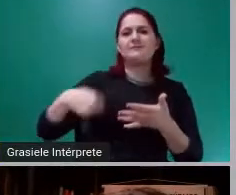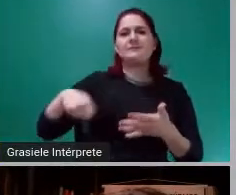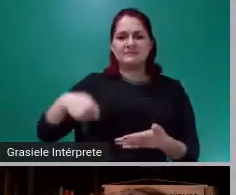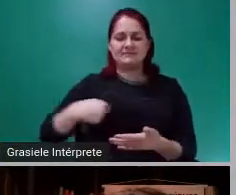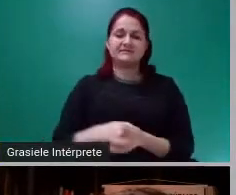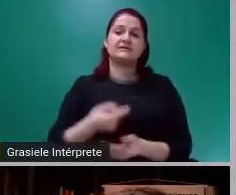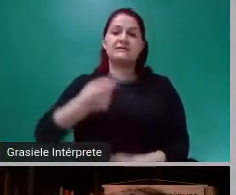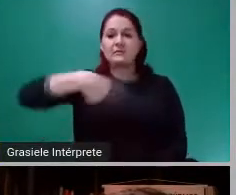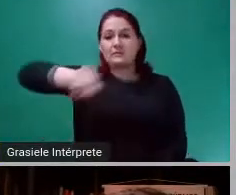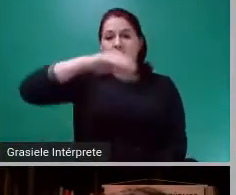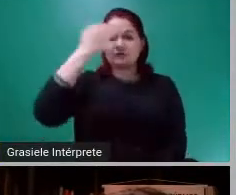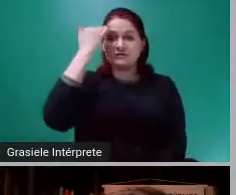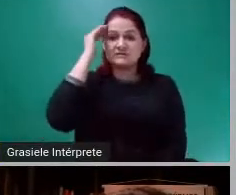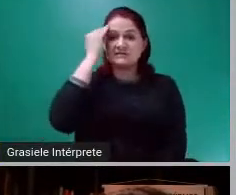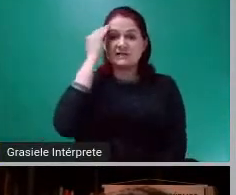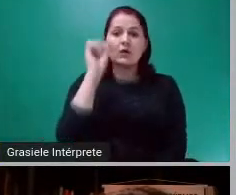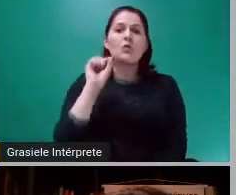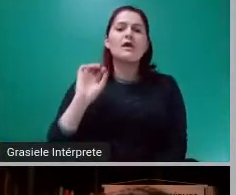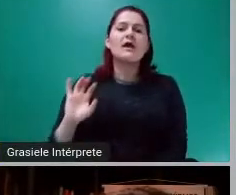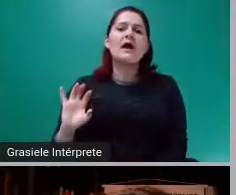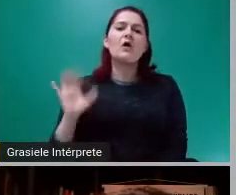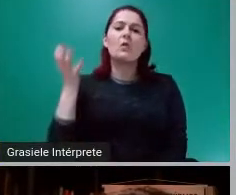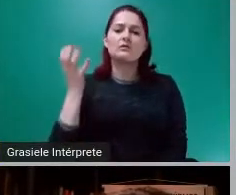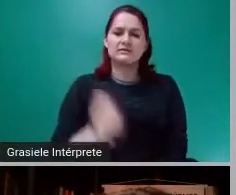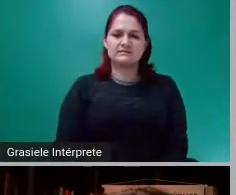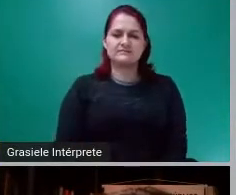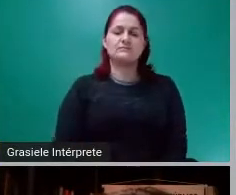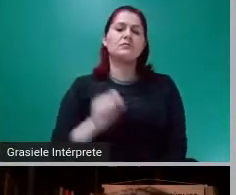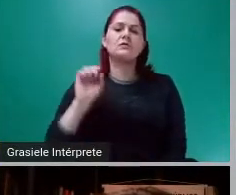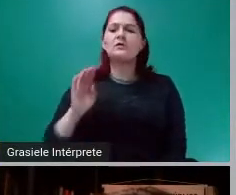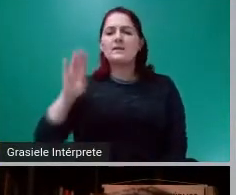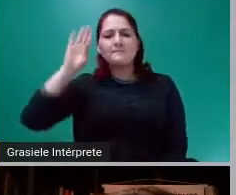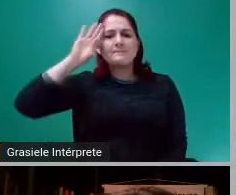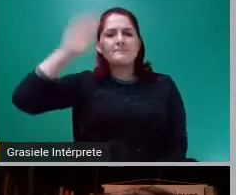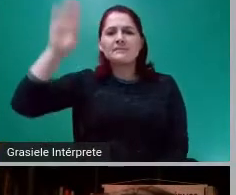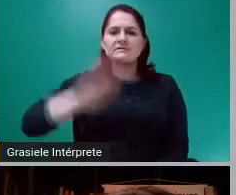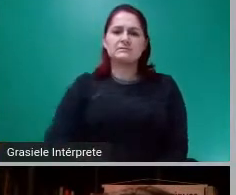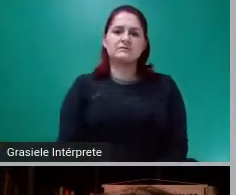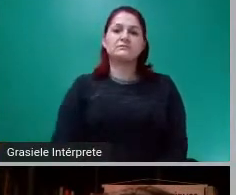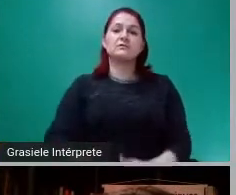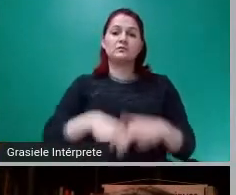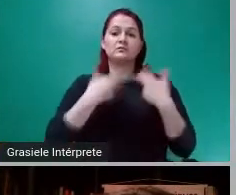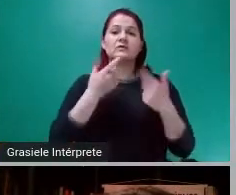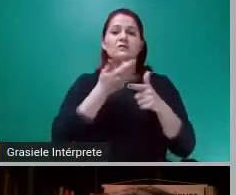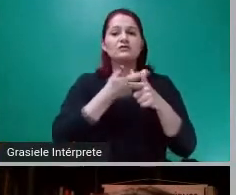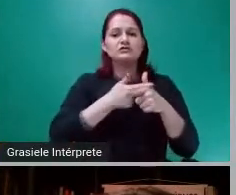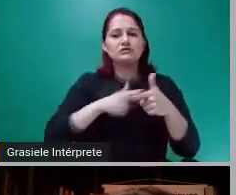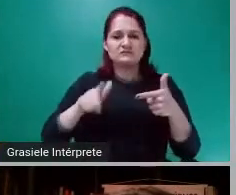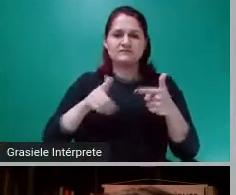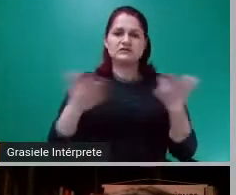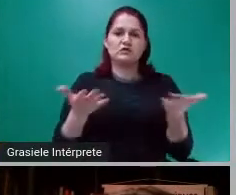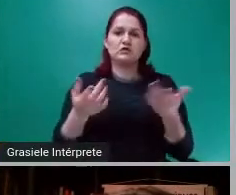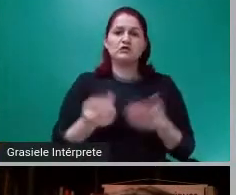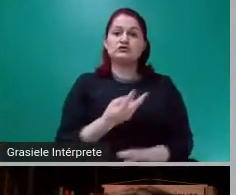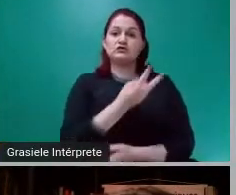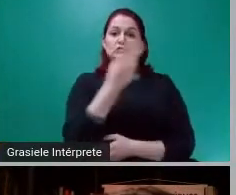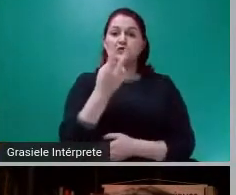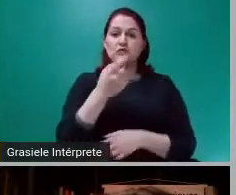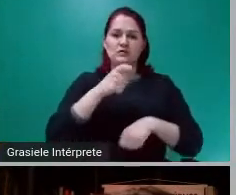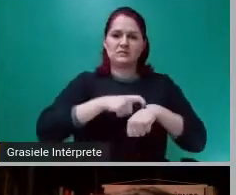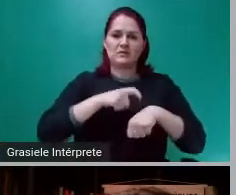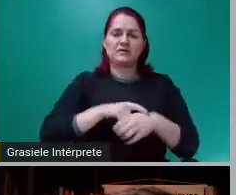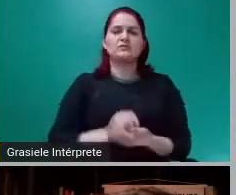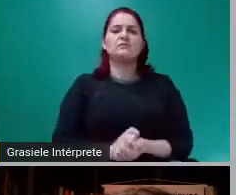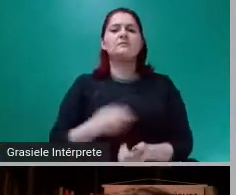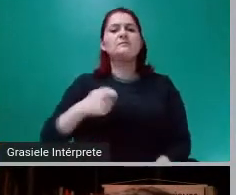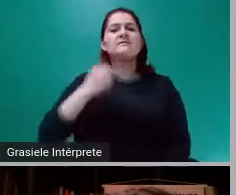elemento essencial aqui? Então, vou desdobrar a exposição em dois momentos. Primeiro, entender o seguinte, qual é o papel